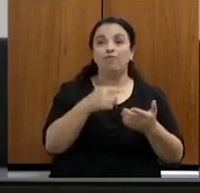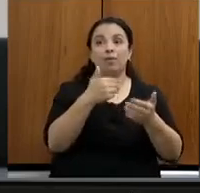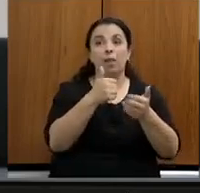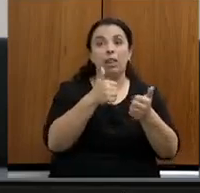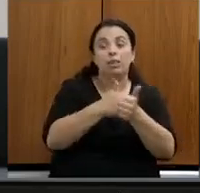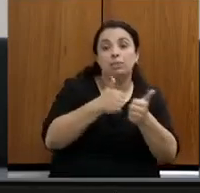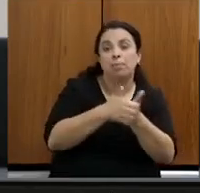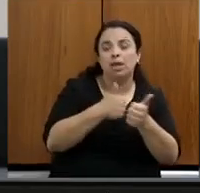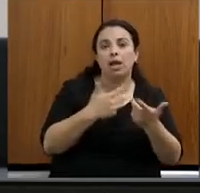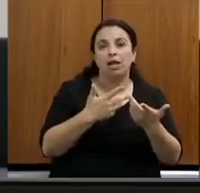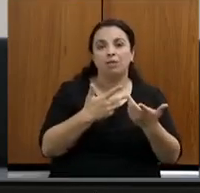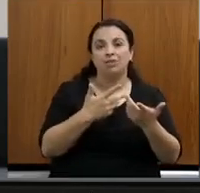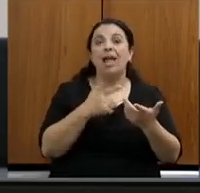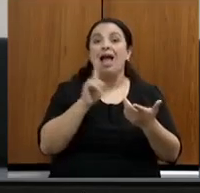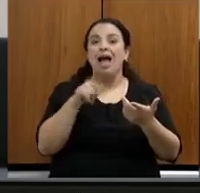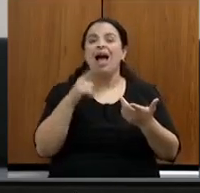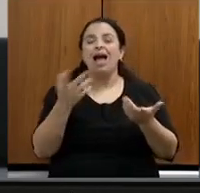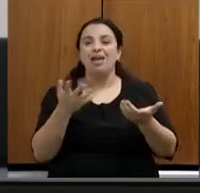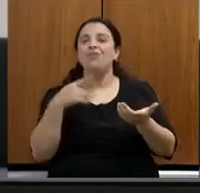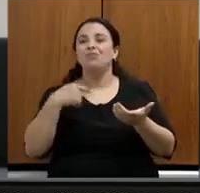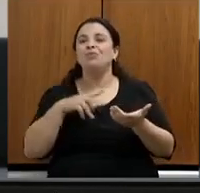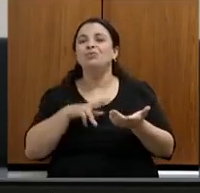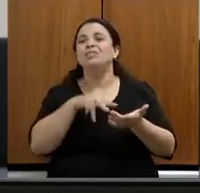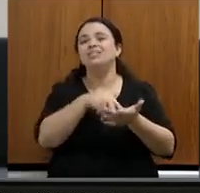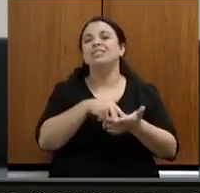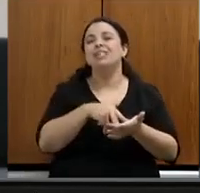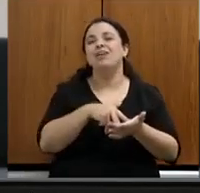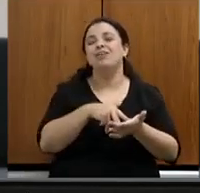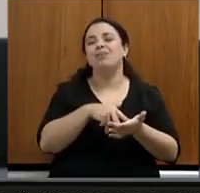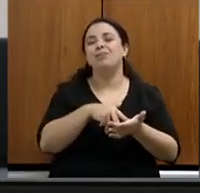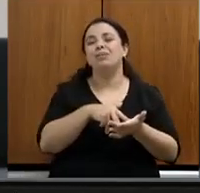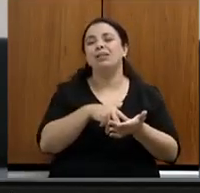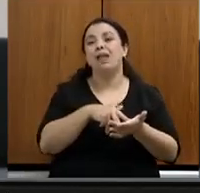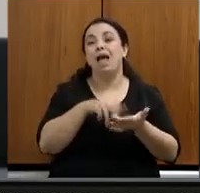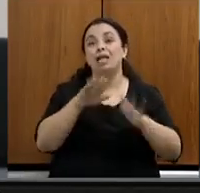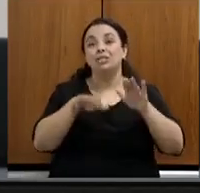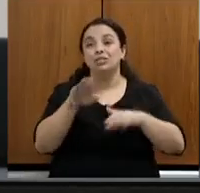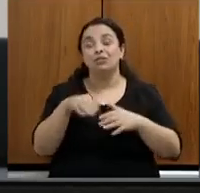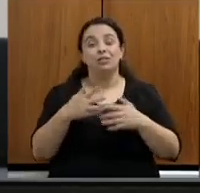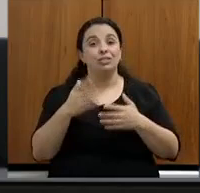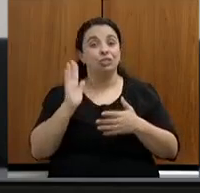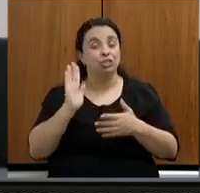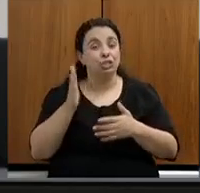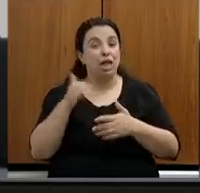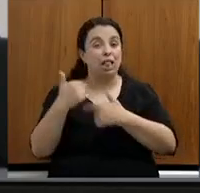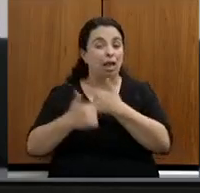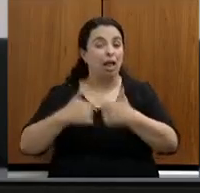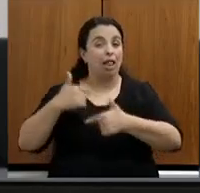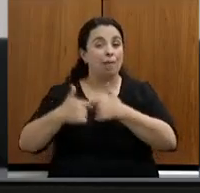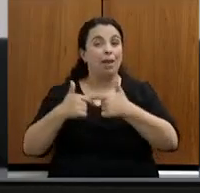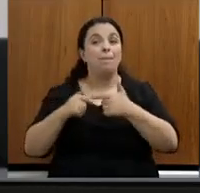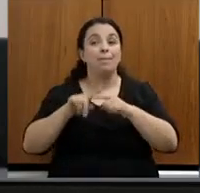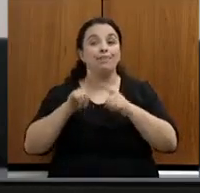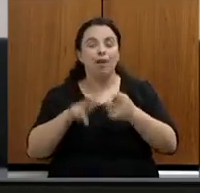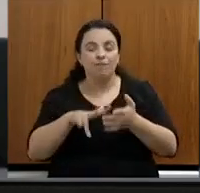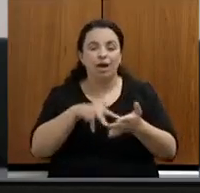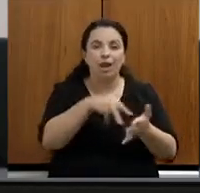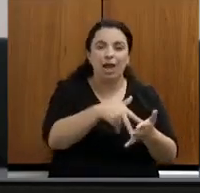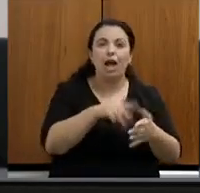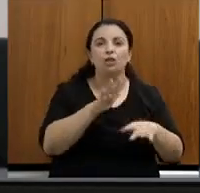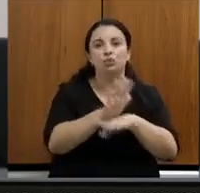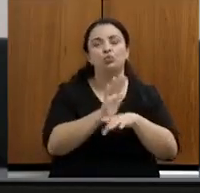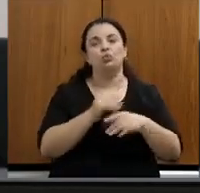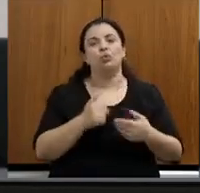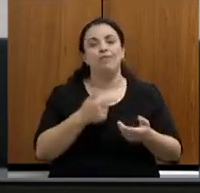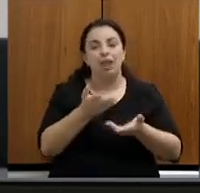aí o servidor tem que ir lá. Muitas das vezes, sobrecarregado, vai lá e auxilia, vai lá e ajuda,